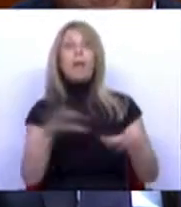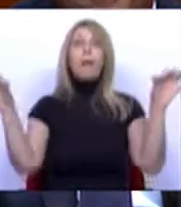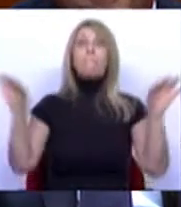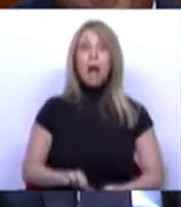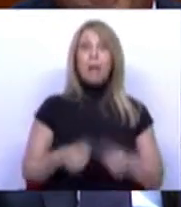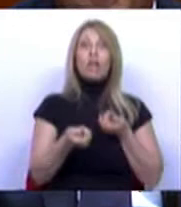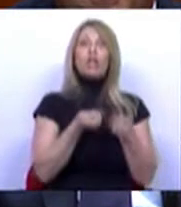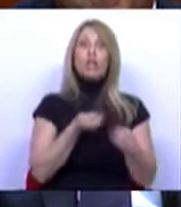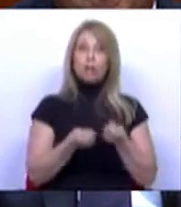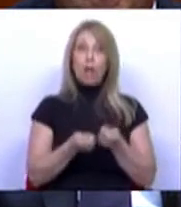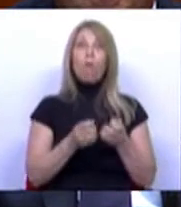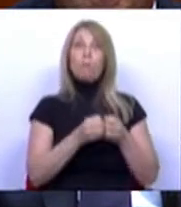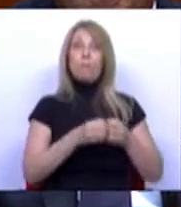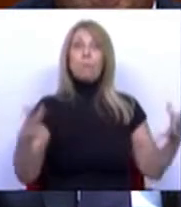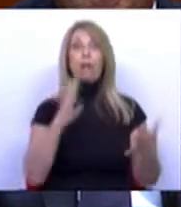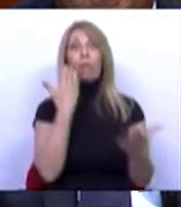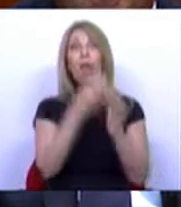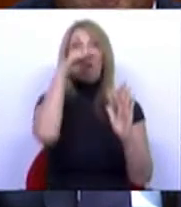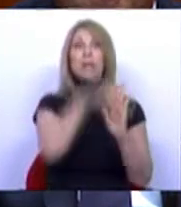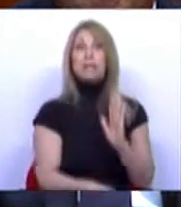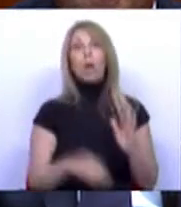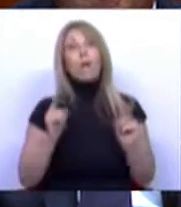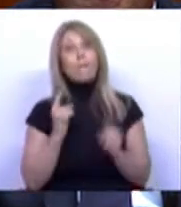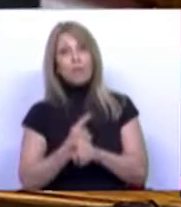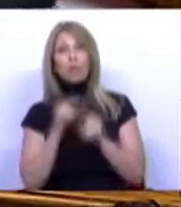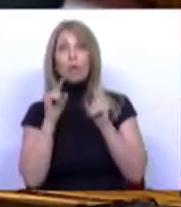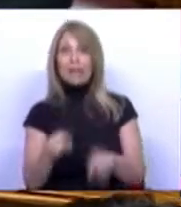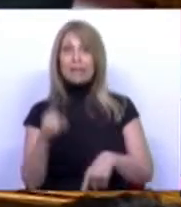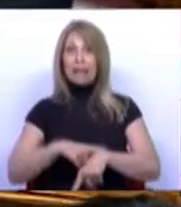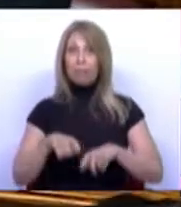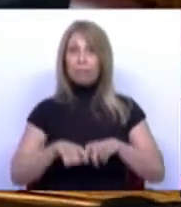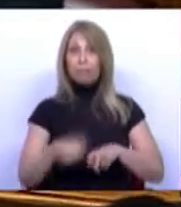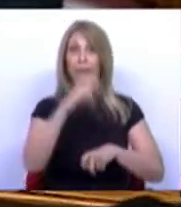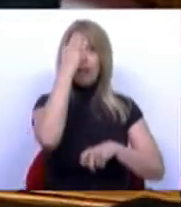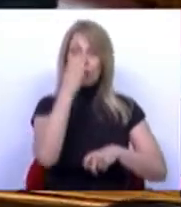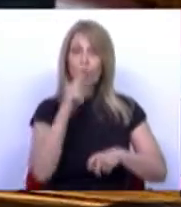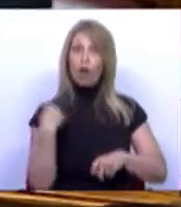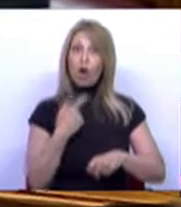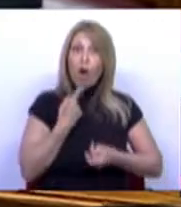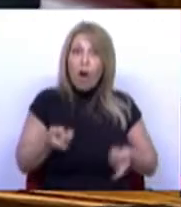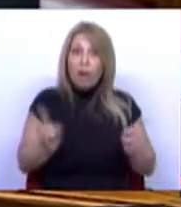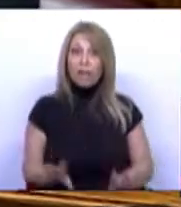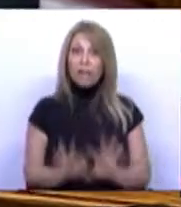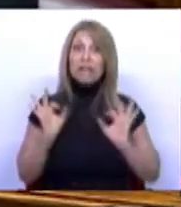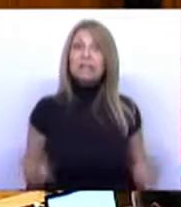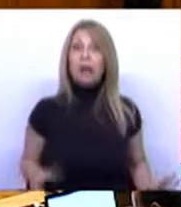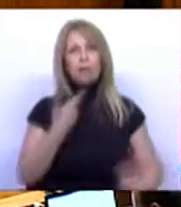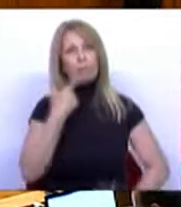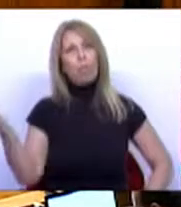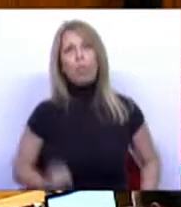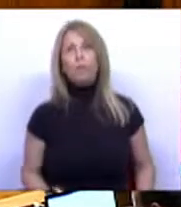que gerou uma recessão. É mesmo esse período da história que nós não queremos repetir. Muito obrigado, Sr. Deputado. Obrigado.